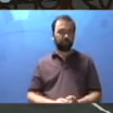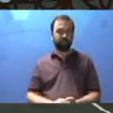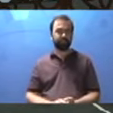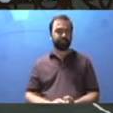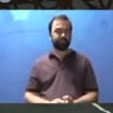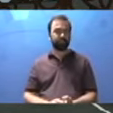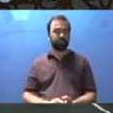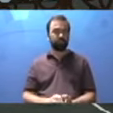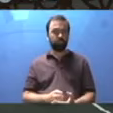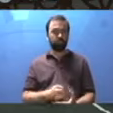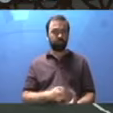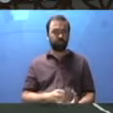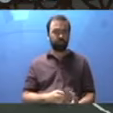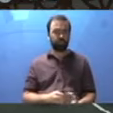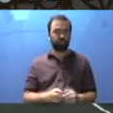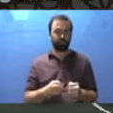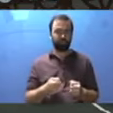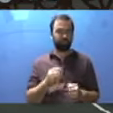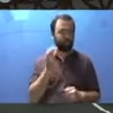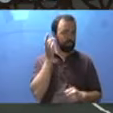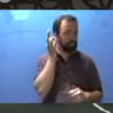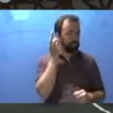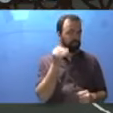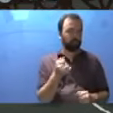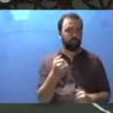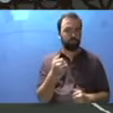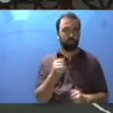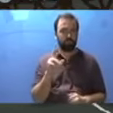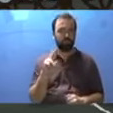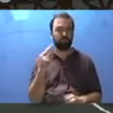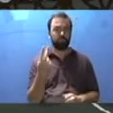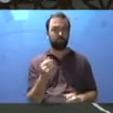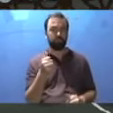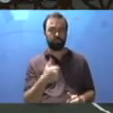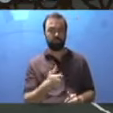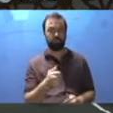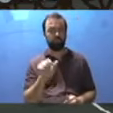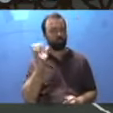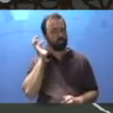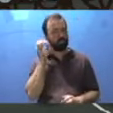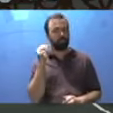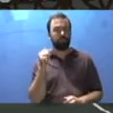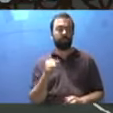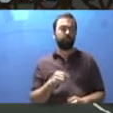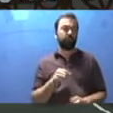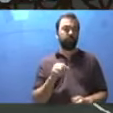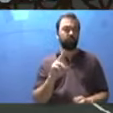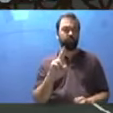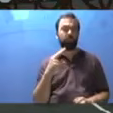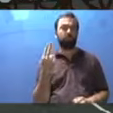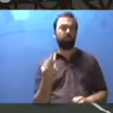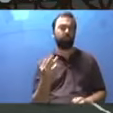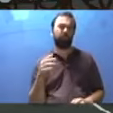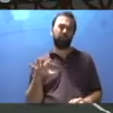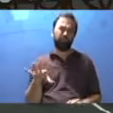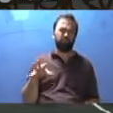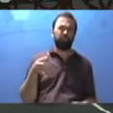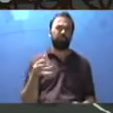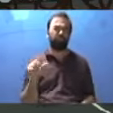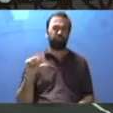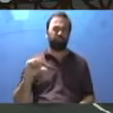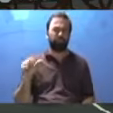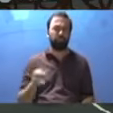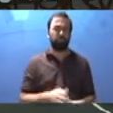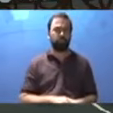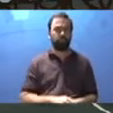gente queria estar lá fazendo essa aula. Mas vamos lá. A pintura da sala. É boa? É ótima? Ou